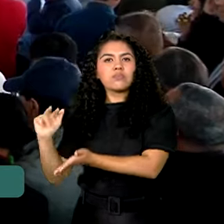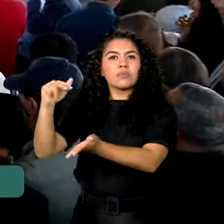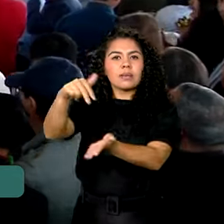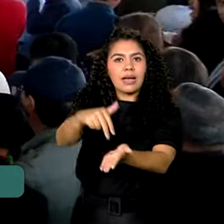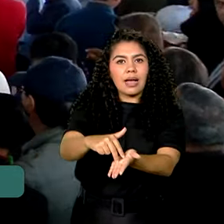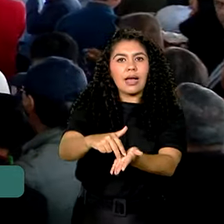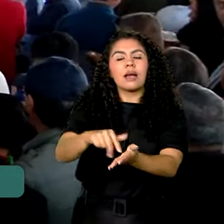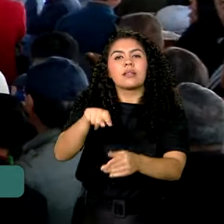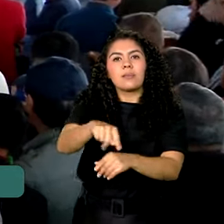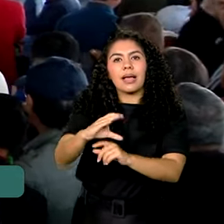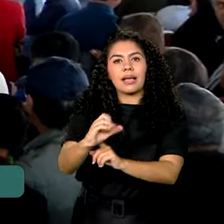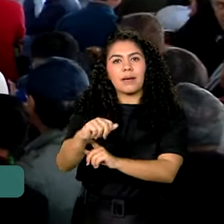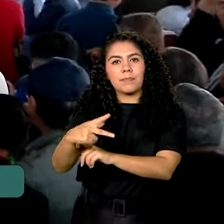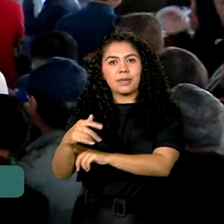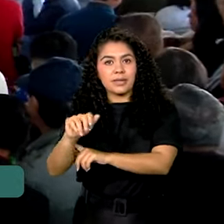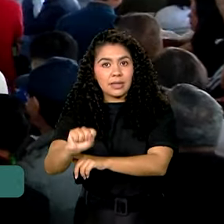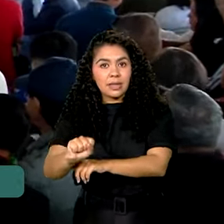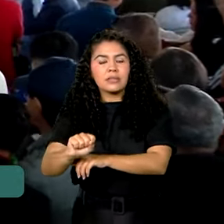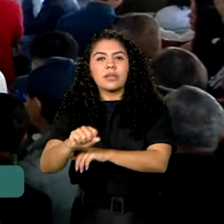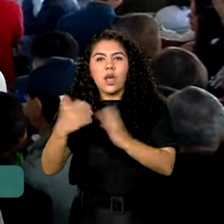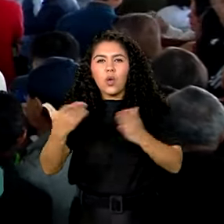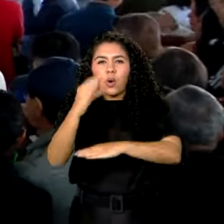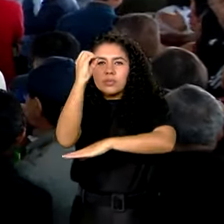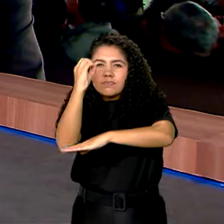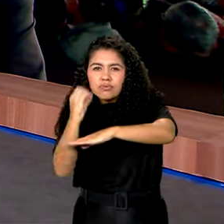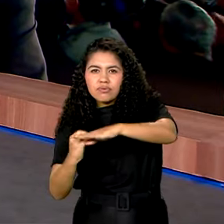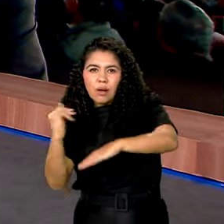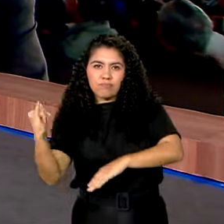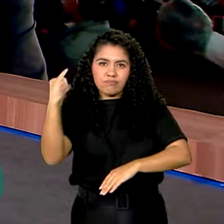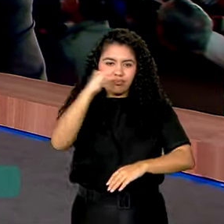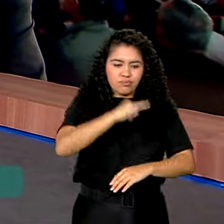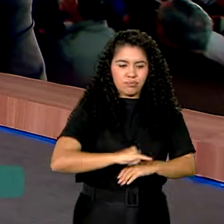hoje, à Brasília, no final da tarde. Carine.